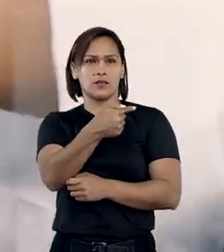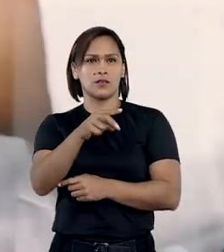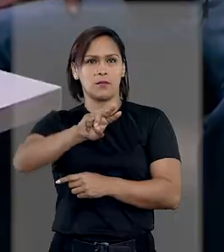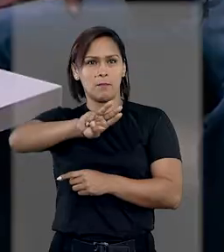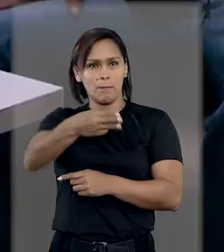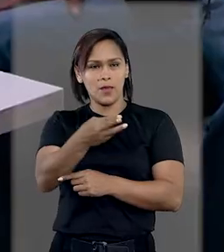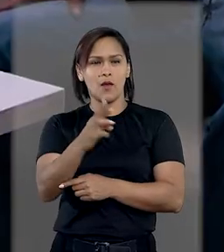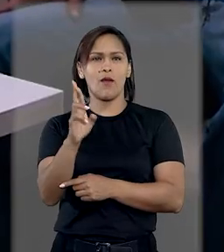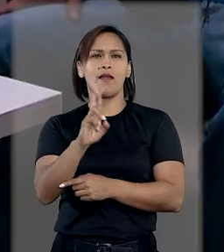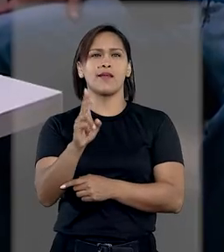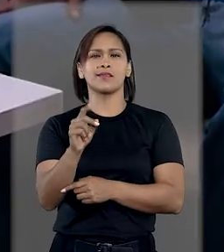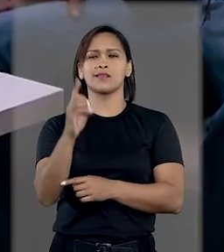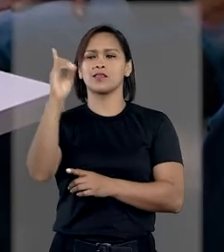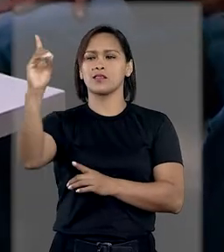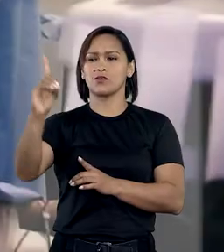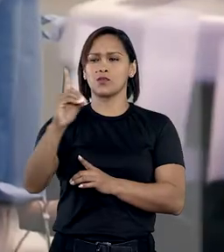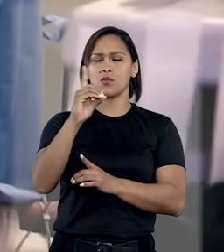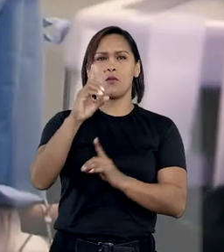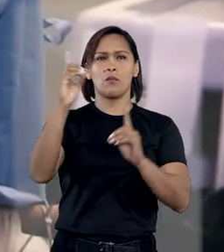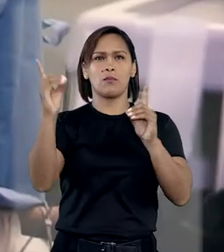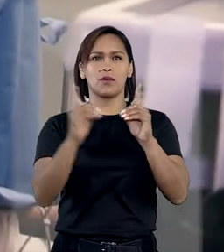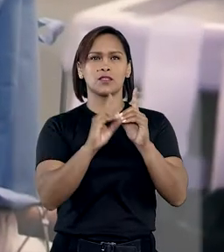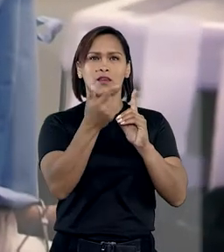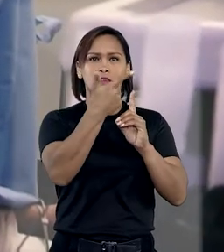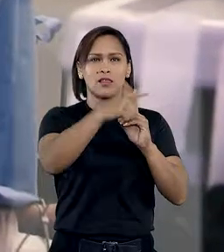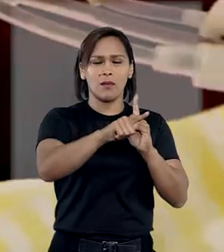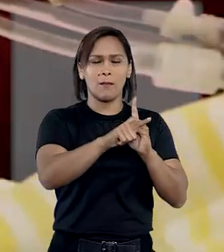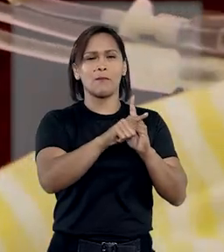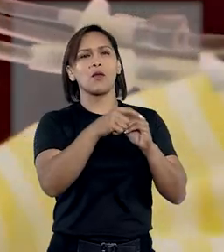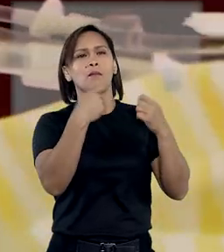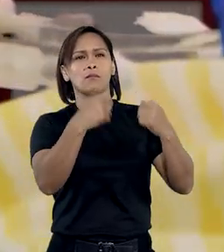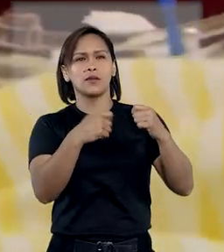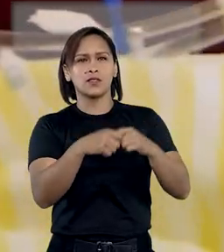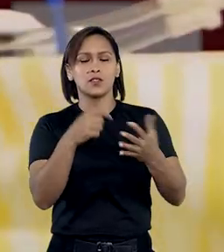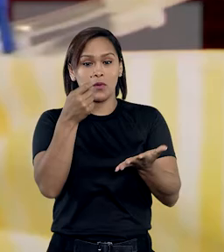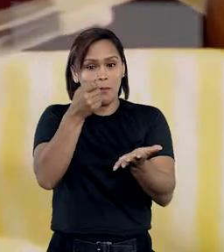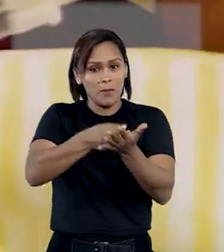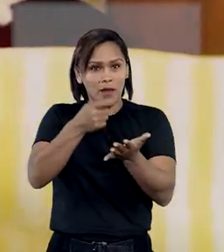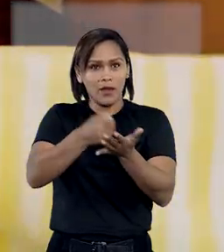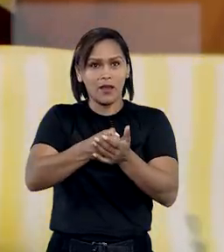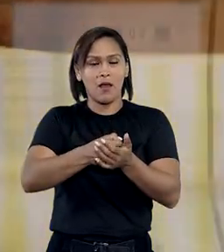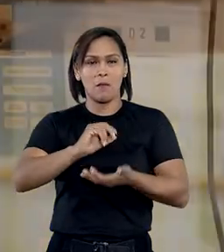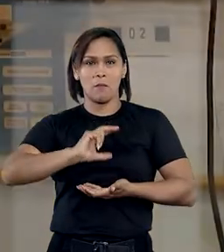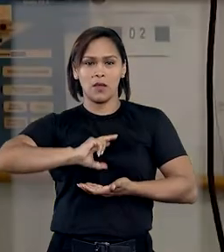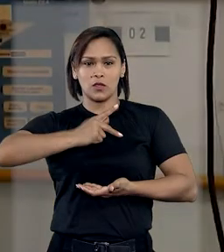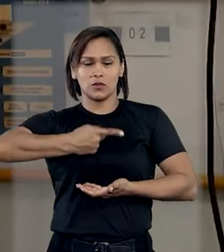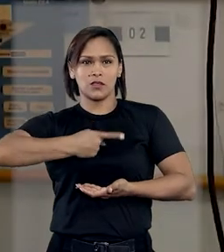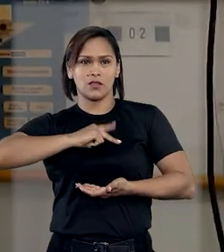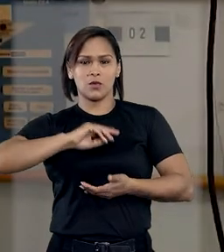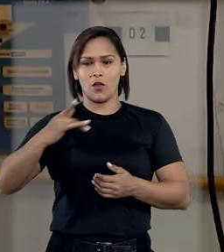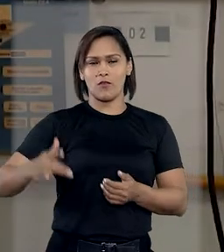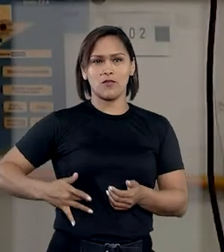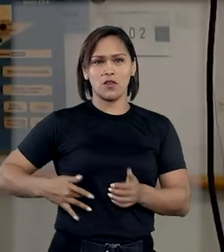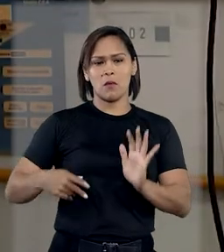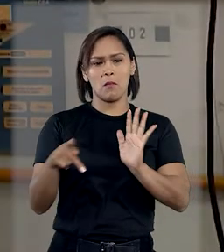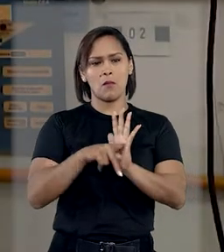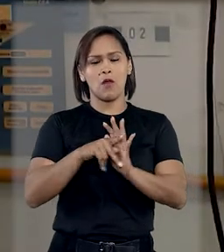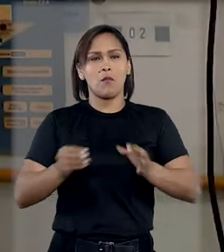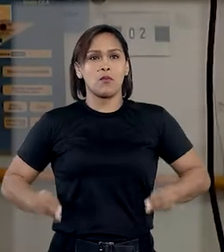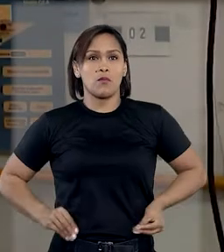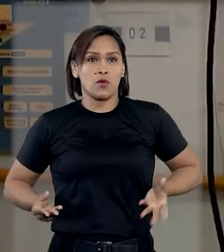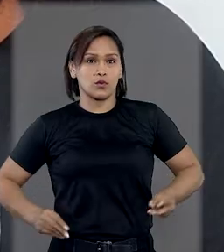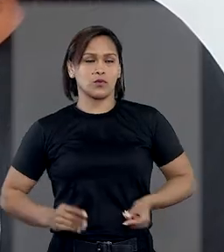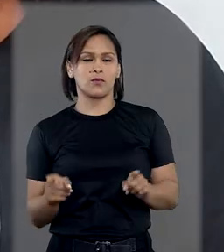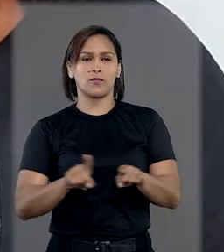mil um paciente que, depois da recusa da operadora, precisou pagar pelo transplante de fígado por conta